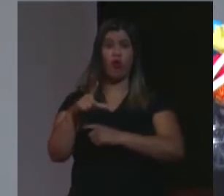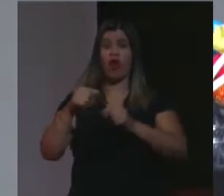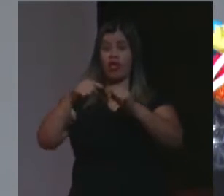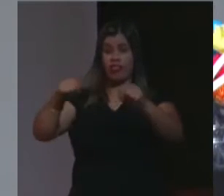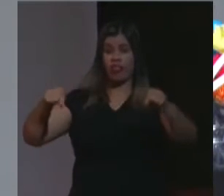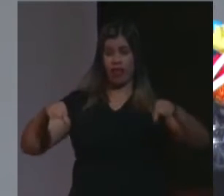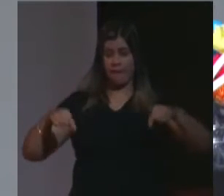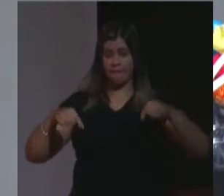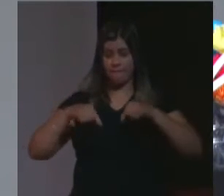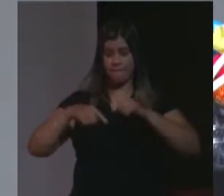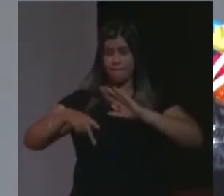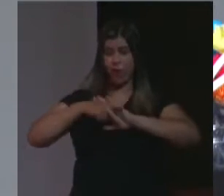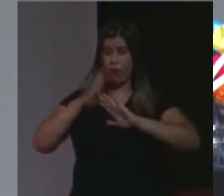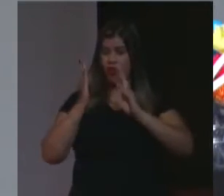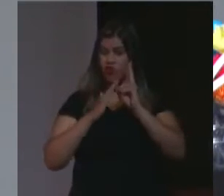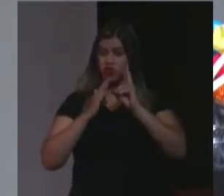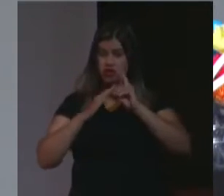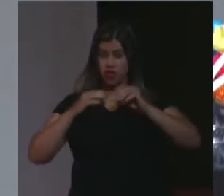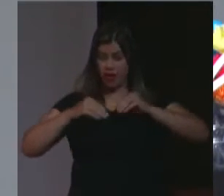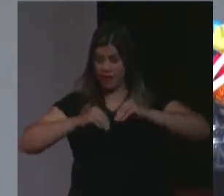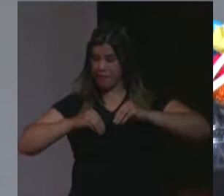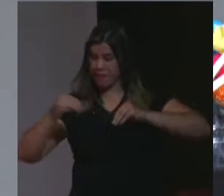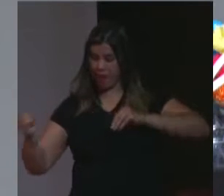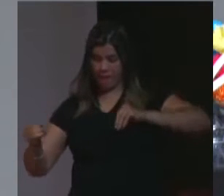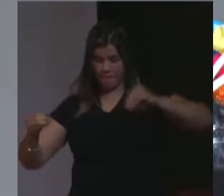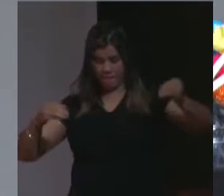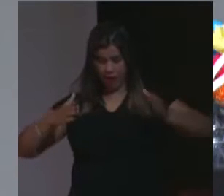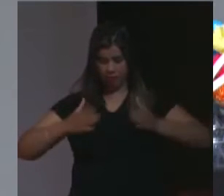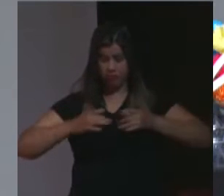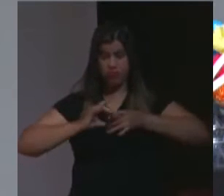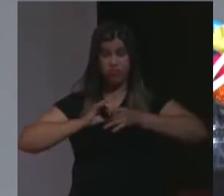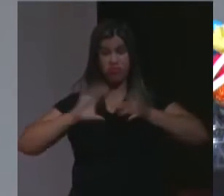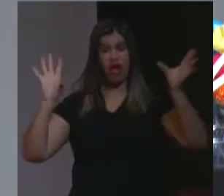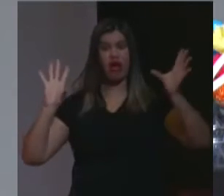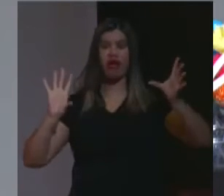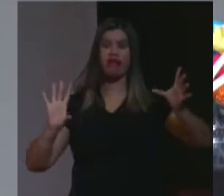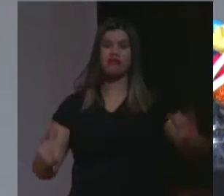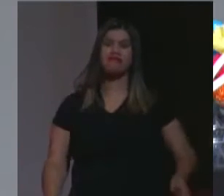relatório produzido pelo CIMI,